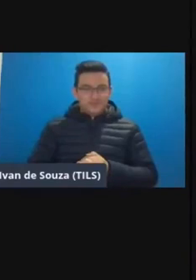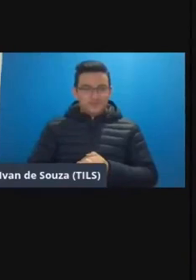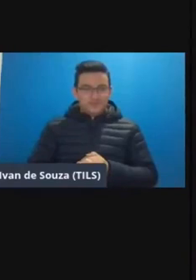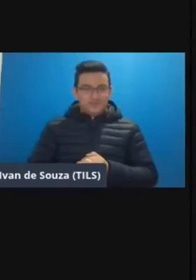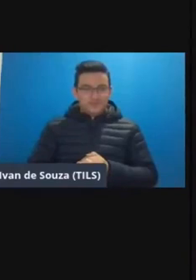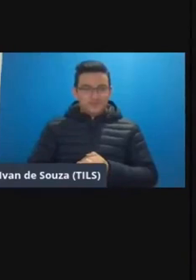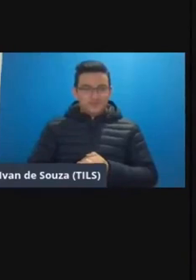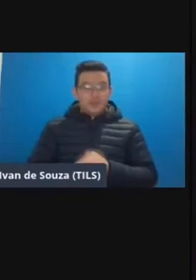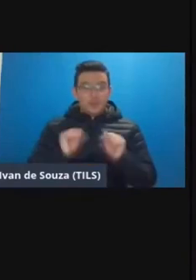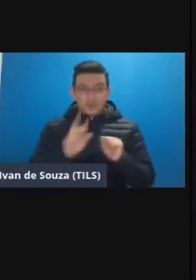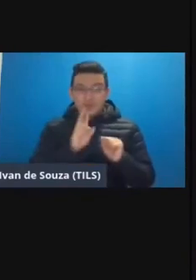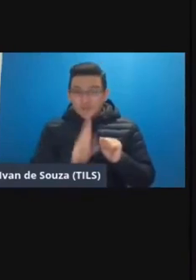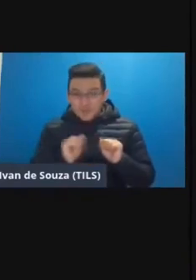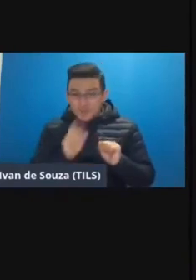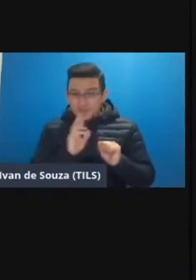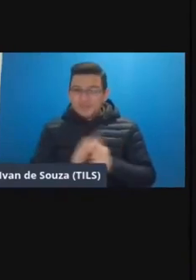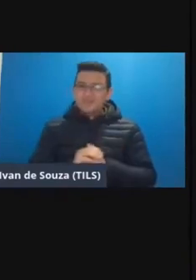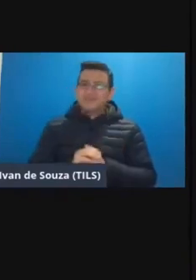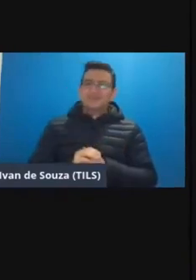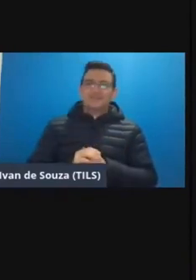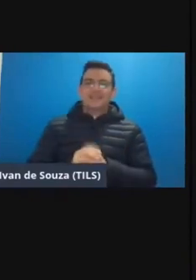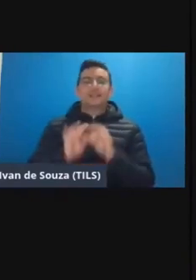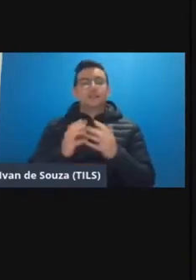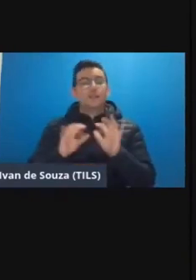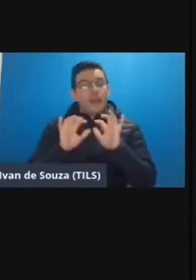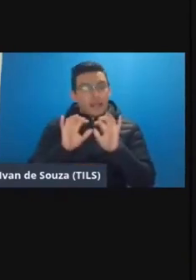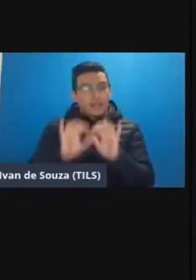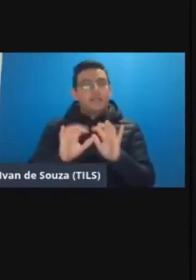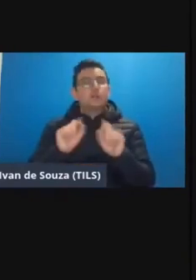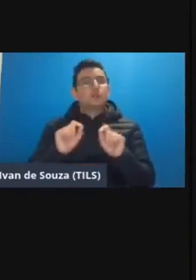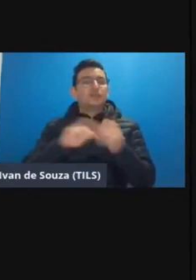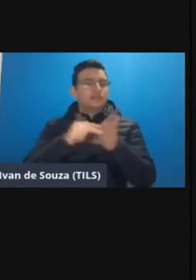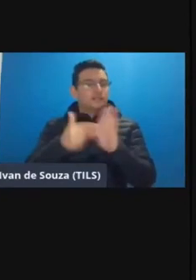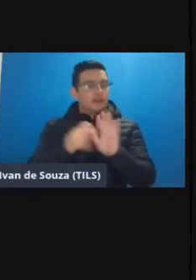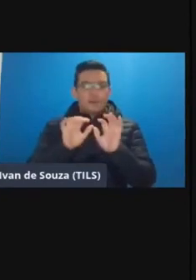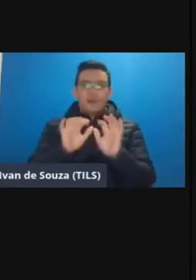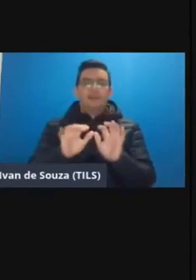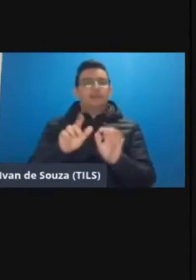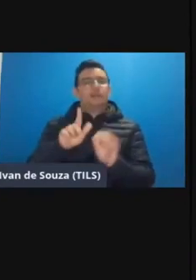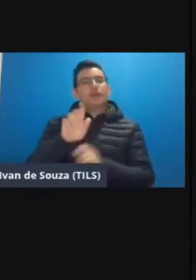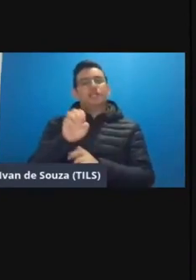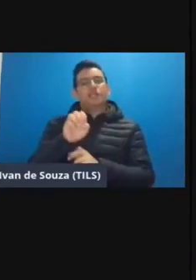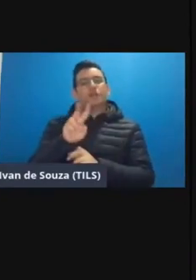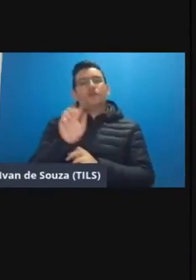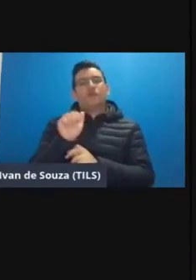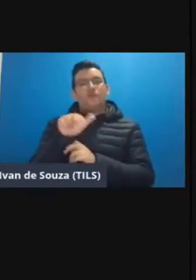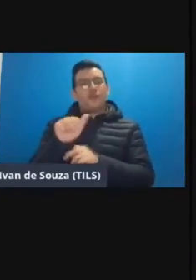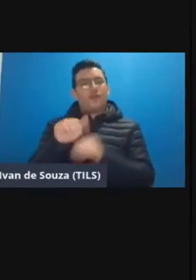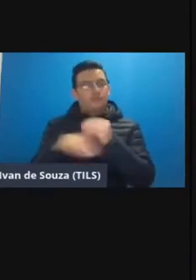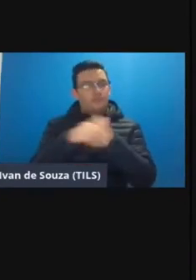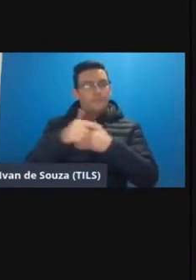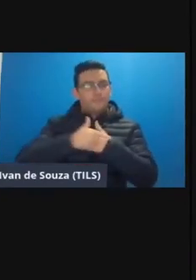eu posso responder essa é exatamente esse sentido né a Giovana acrescentou ali a questão do